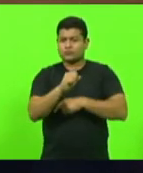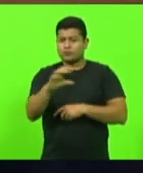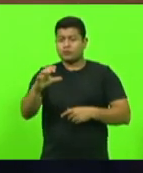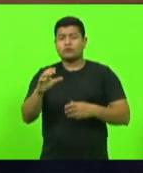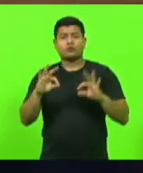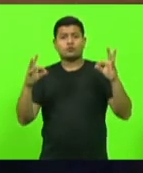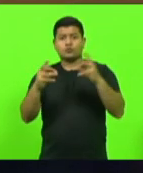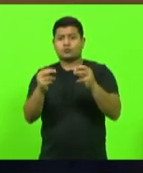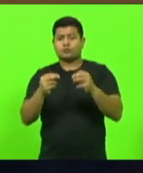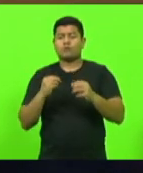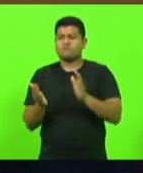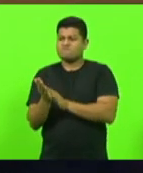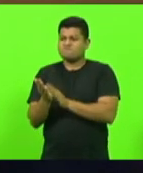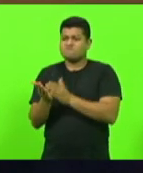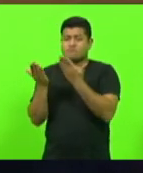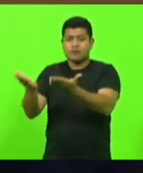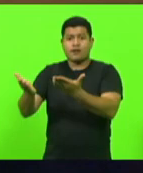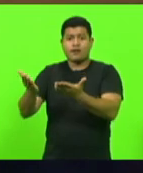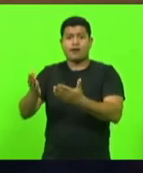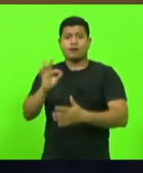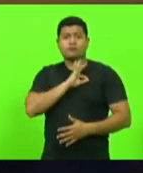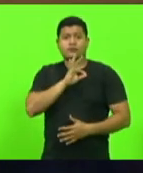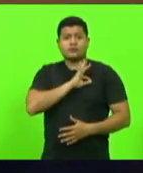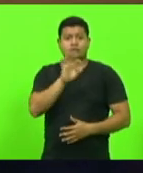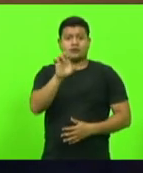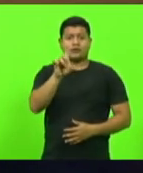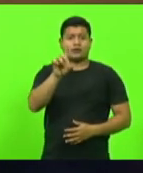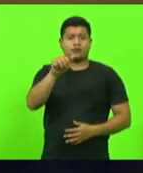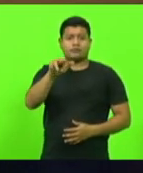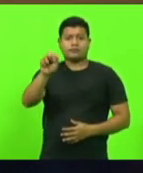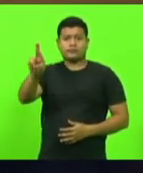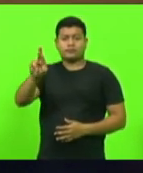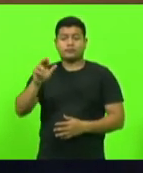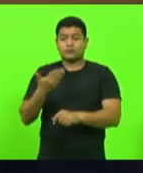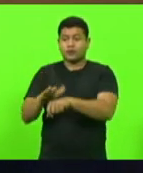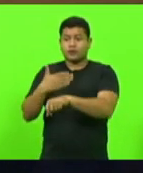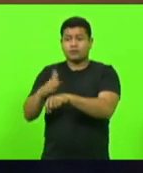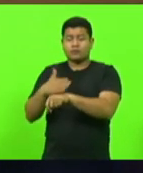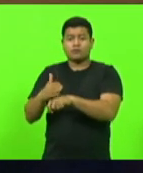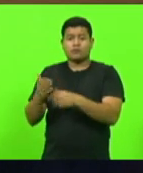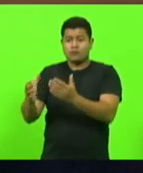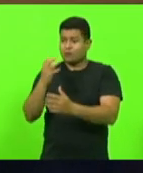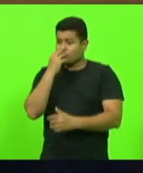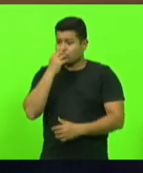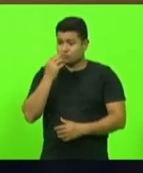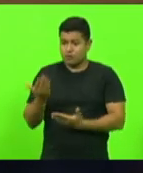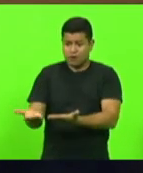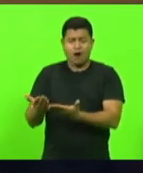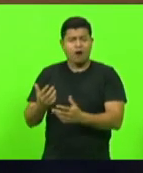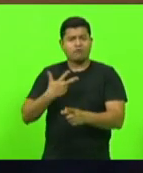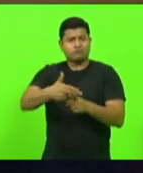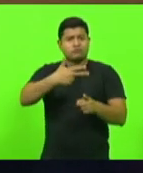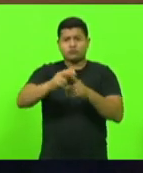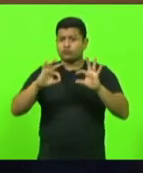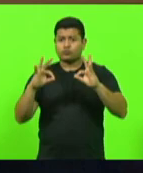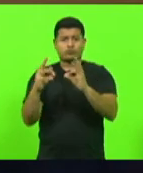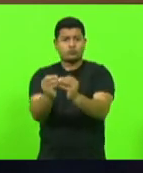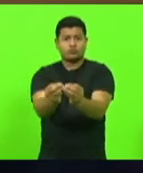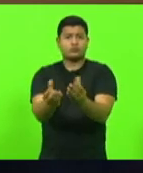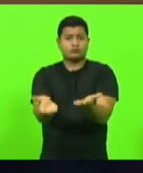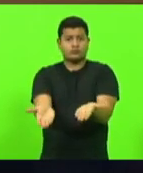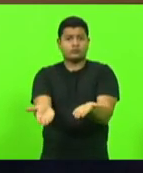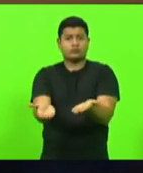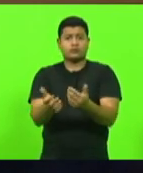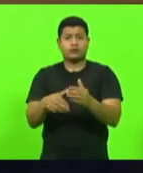Ada um cabo Edemar que treinou um cão que é campeão e depois da moção legislativa